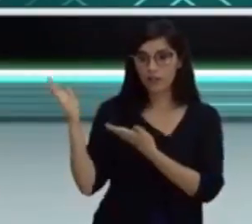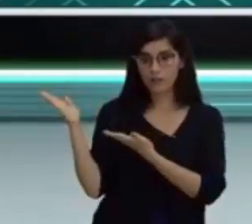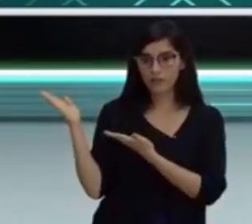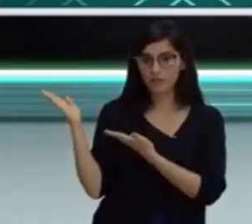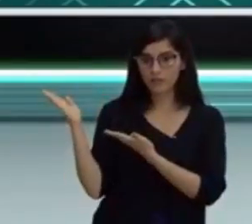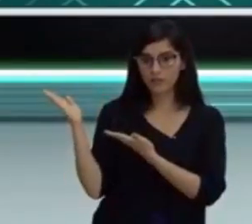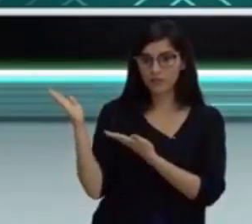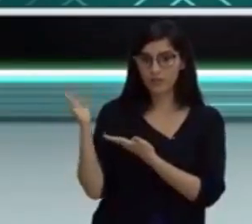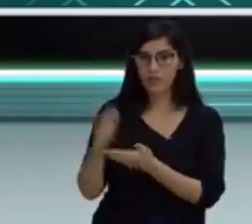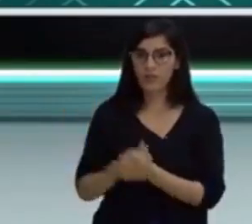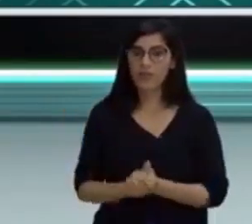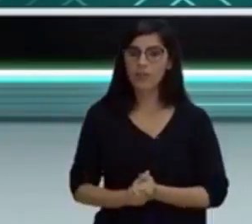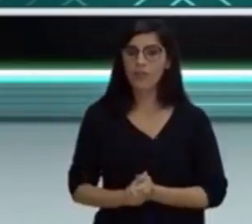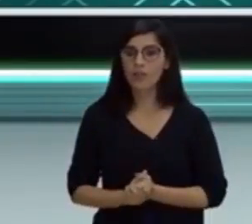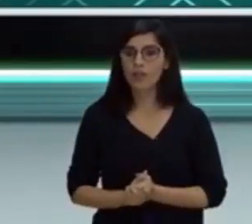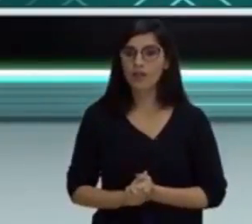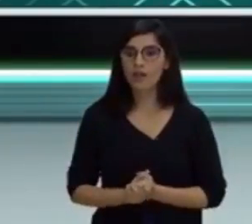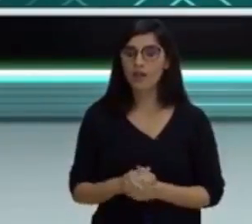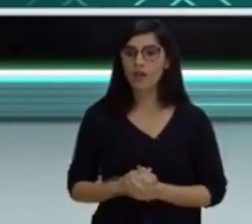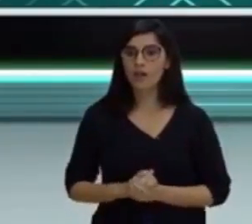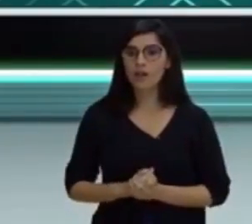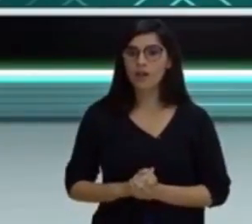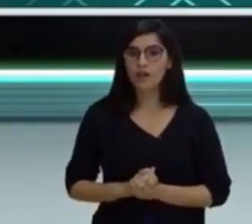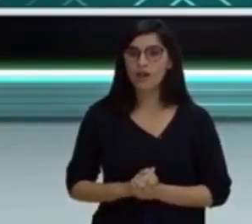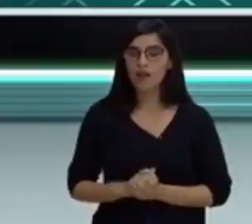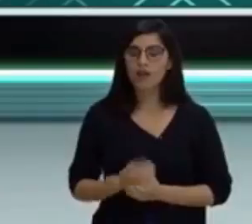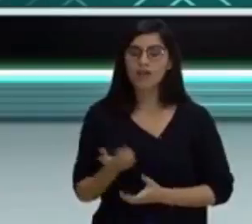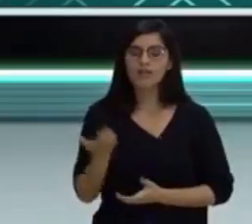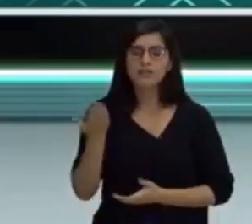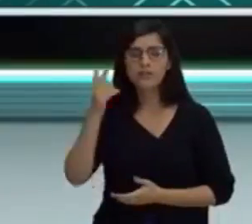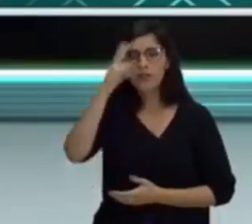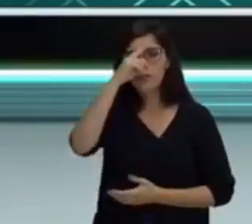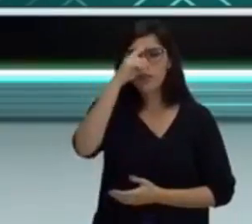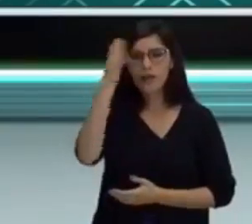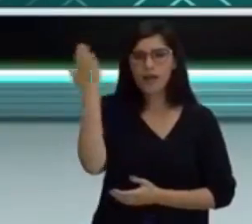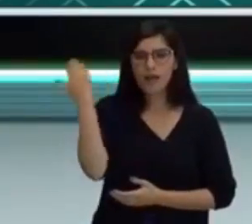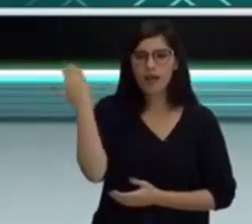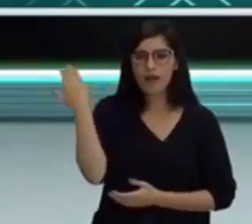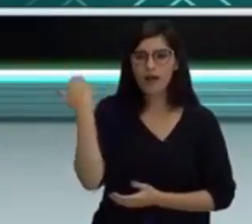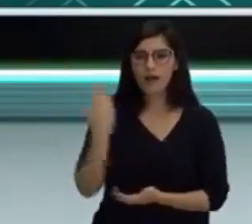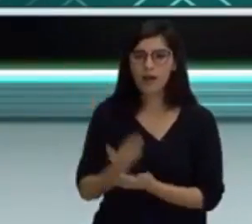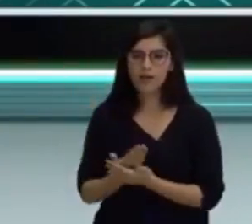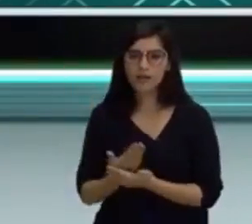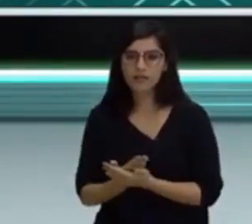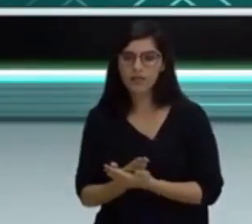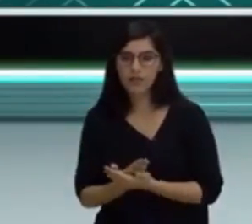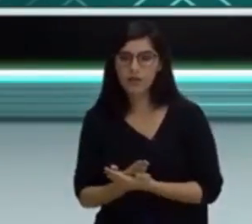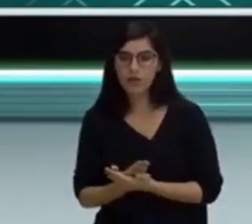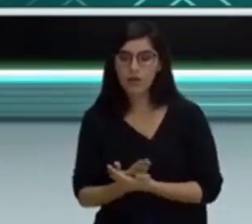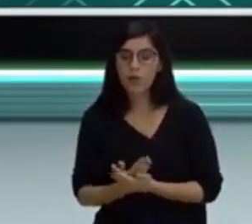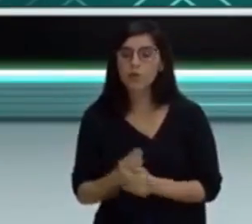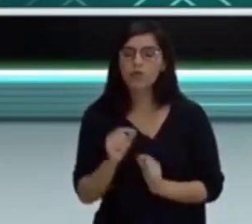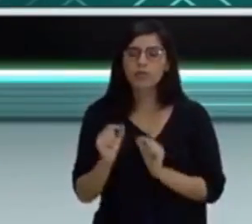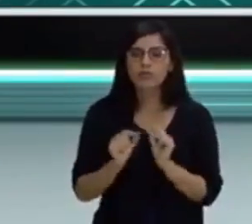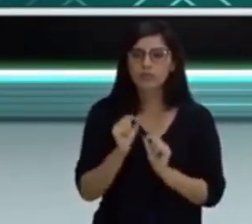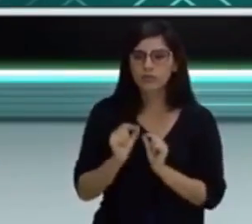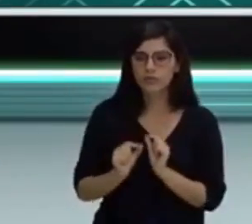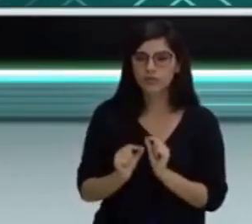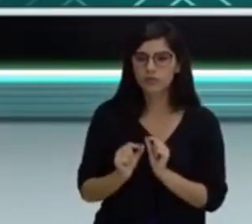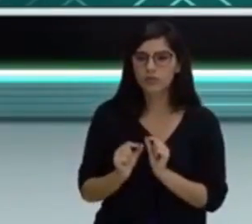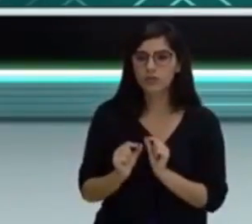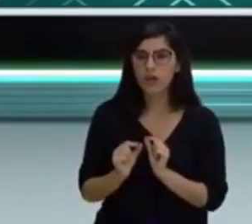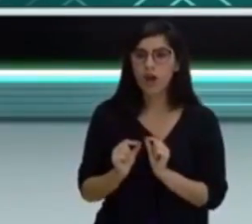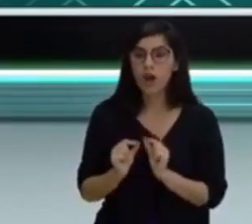antes, vamos fazer um apanhado pequeno? Vamos lembrar, na semana, na aula anterior, melhor dizendo, nós trabalhamos como? Nós